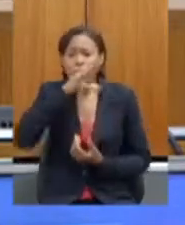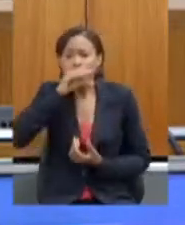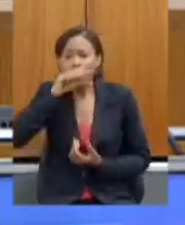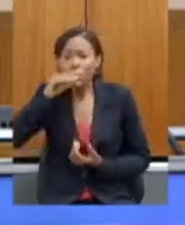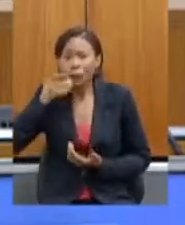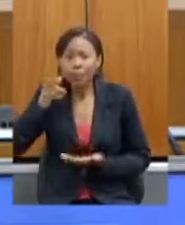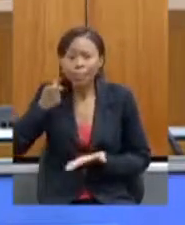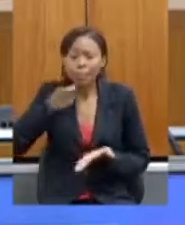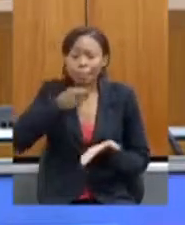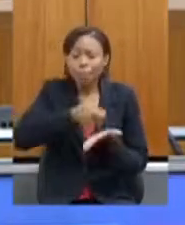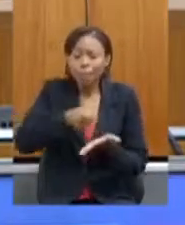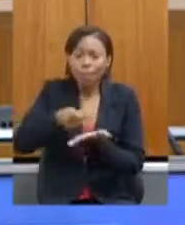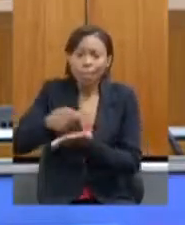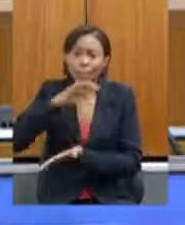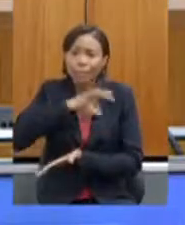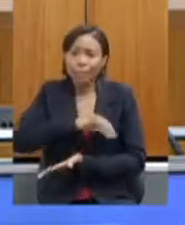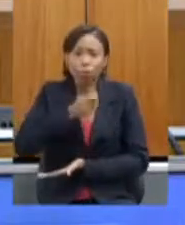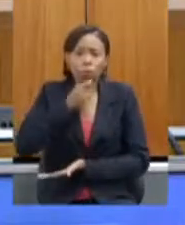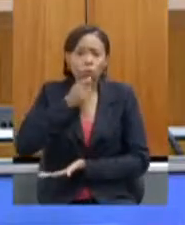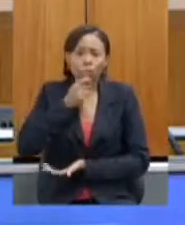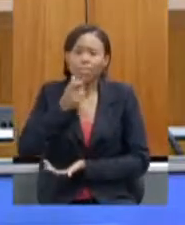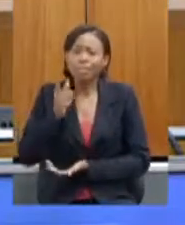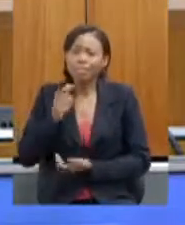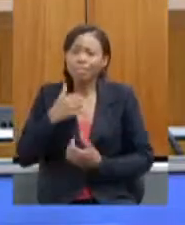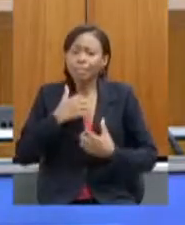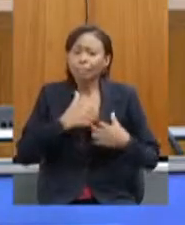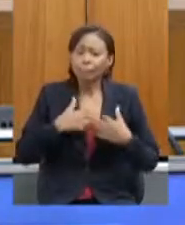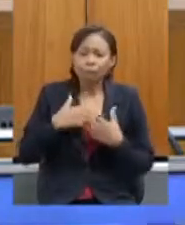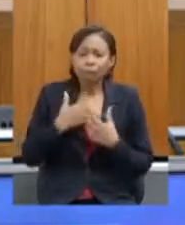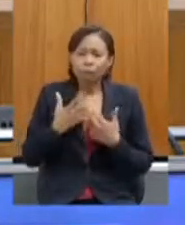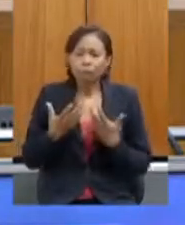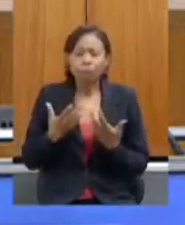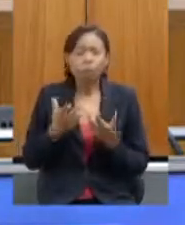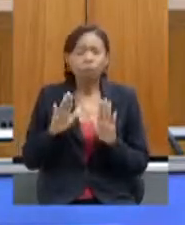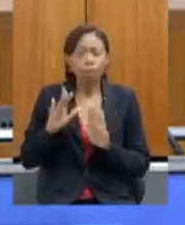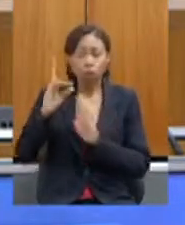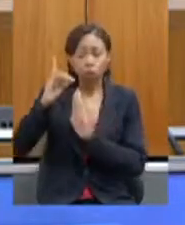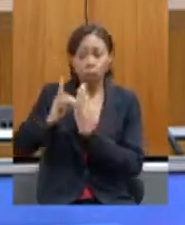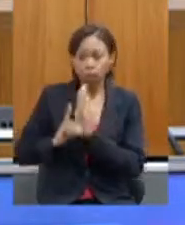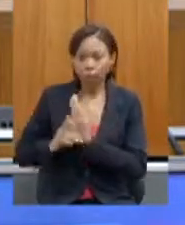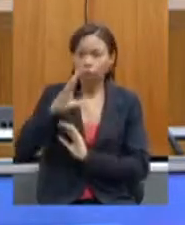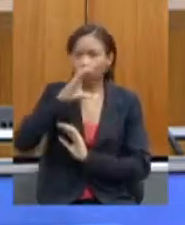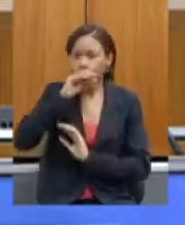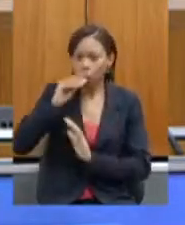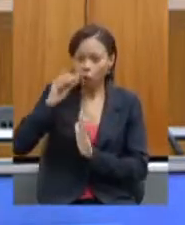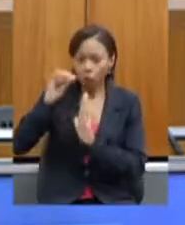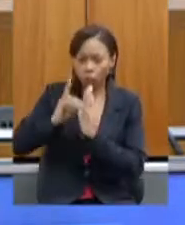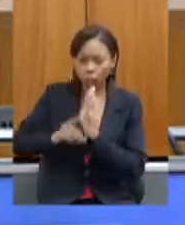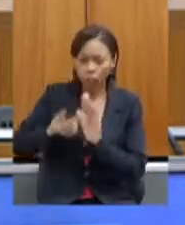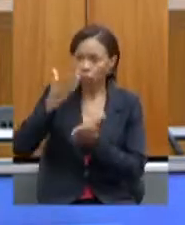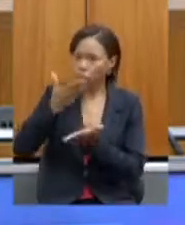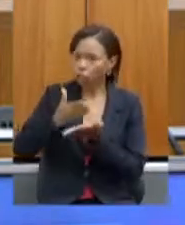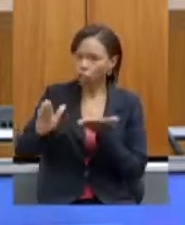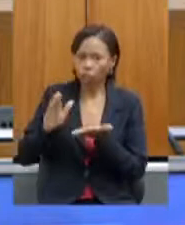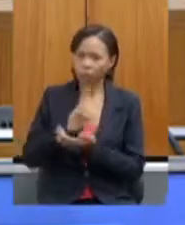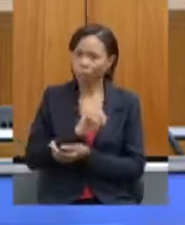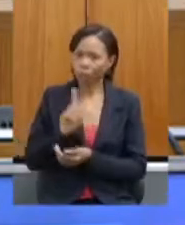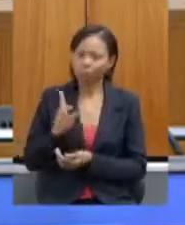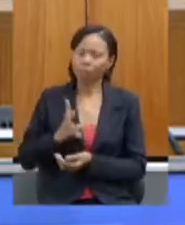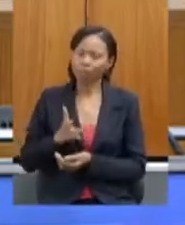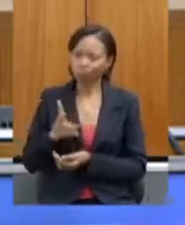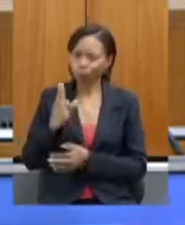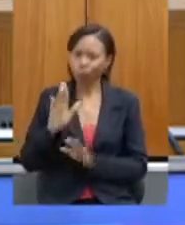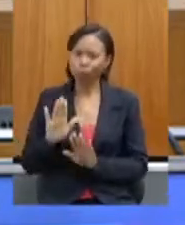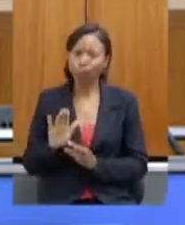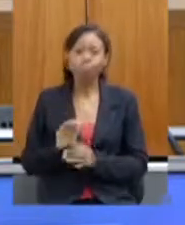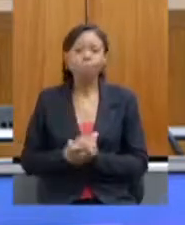então questão de direitos nenhum direito de nenhum servidor será afetado com esses estudos e aí